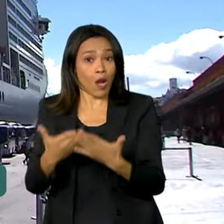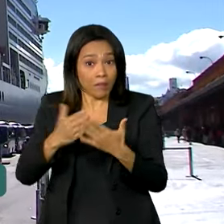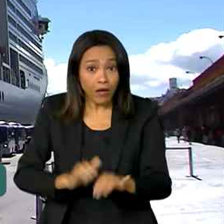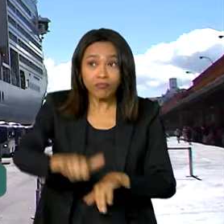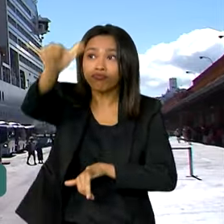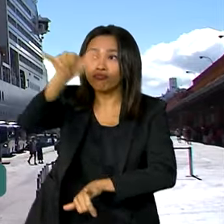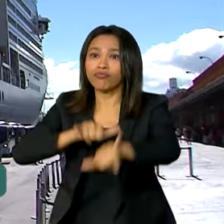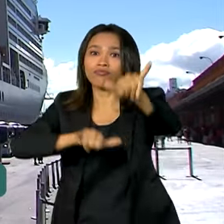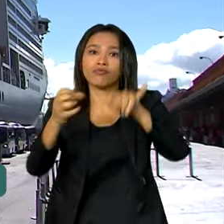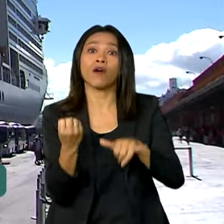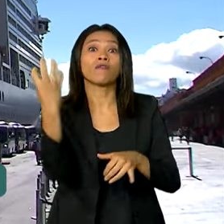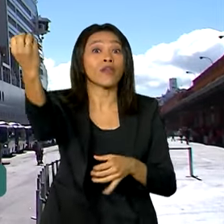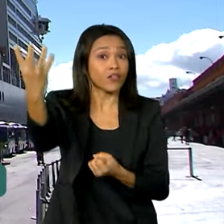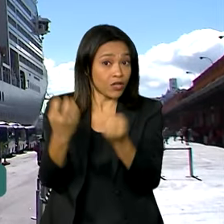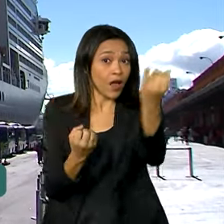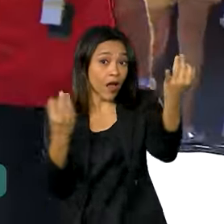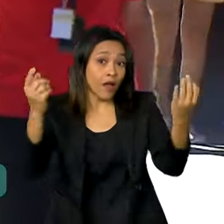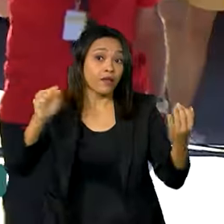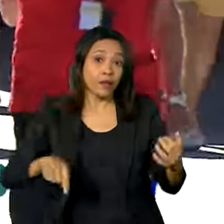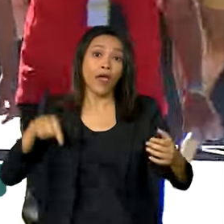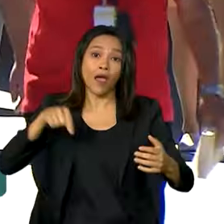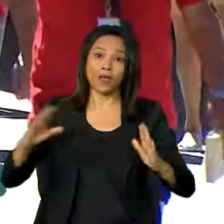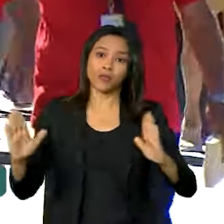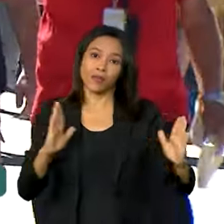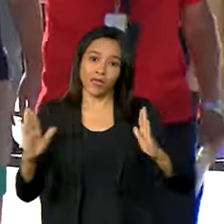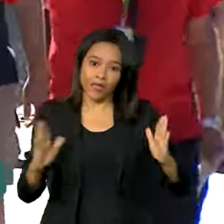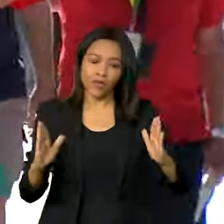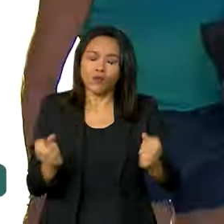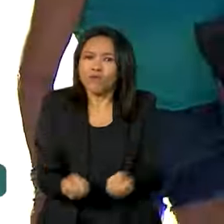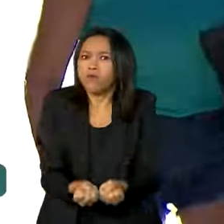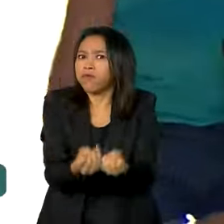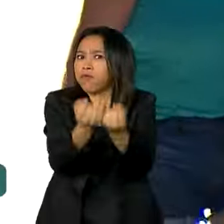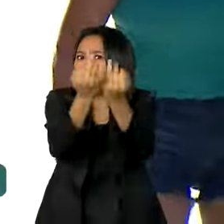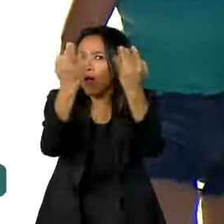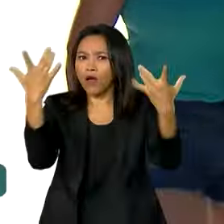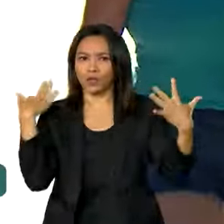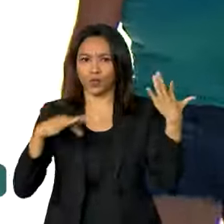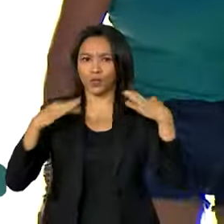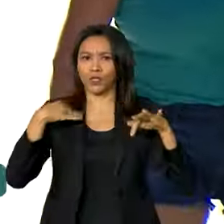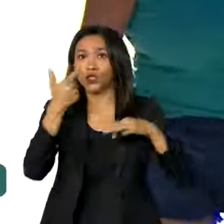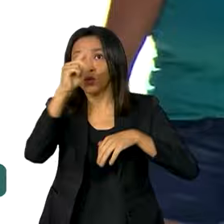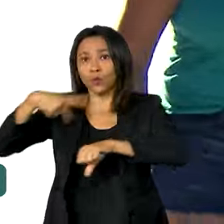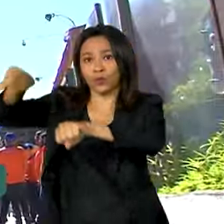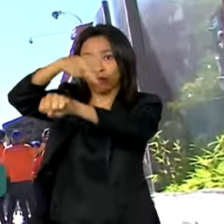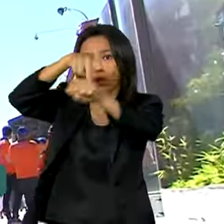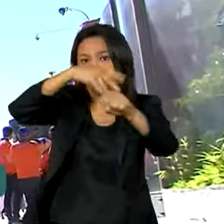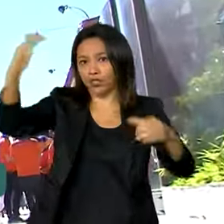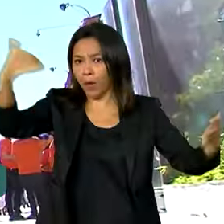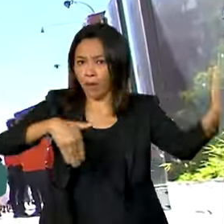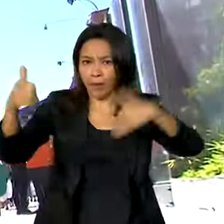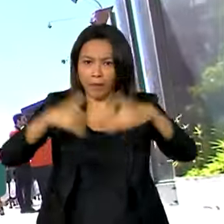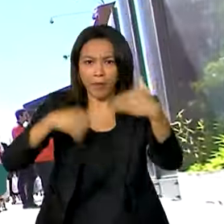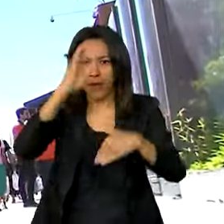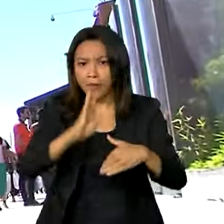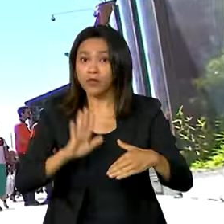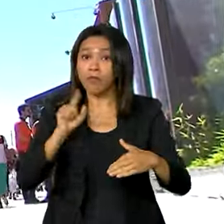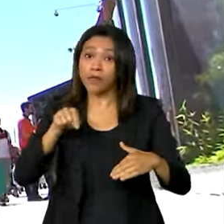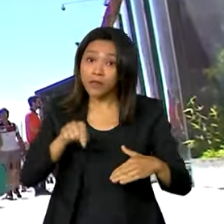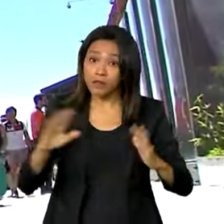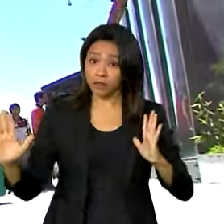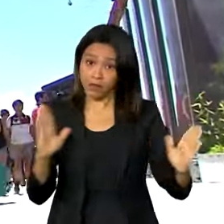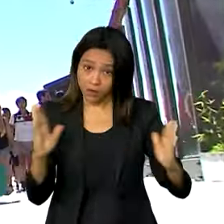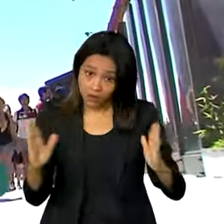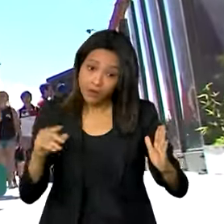É também o período em que o Brasil recebe milhares de turistas estrangeiros. Mas nessa época,